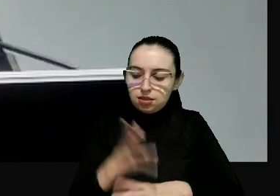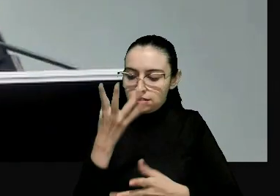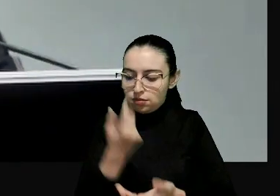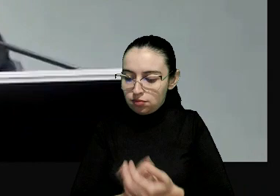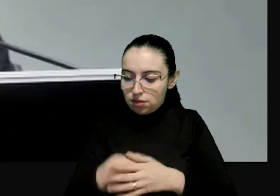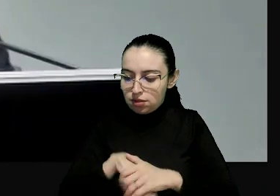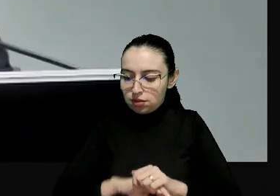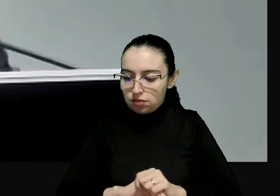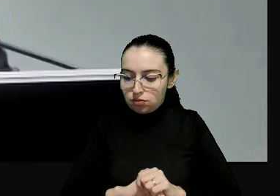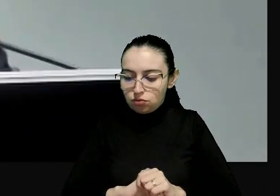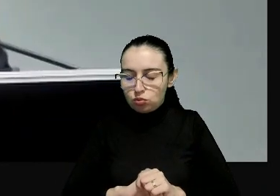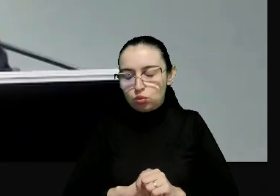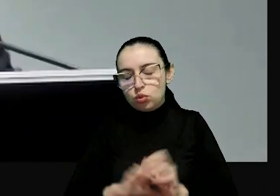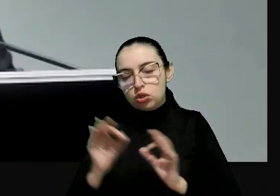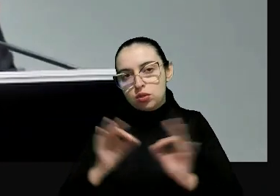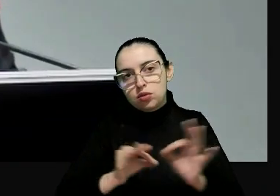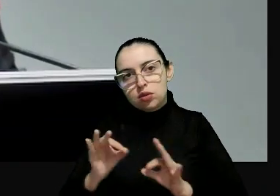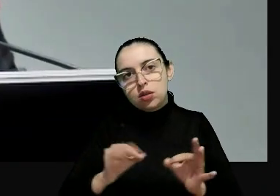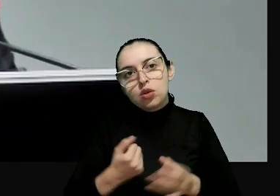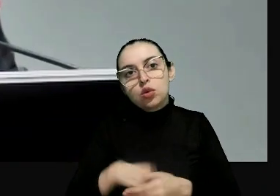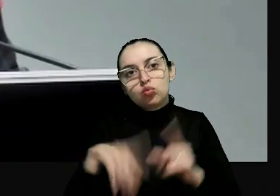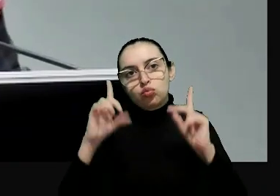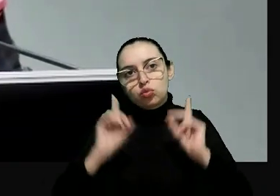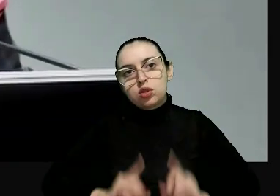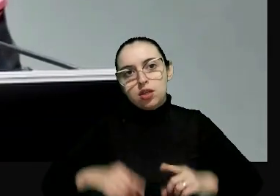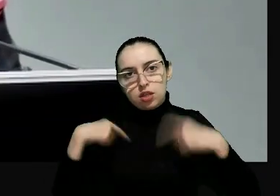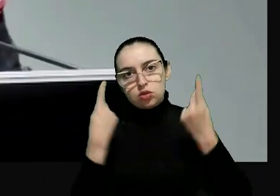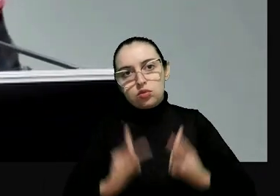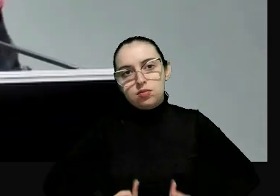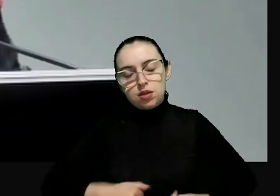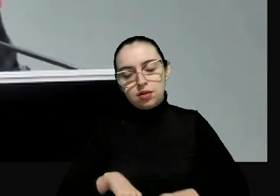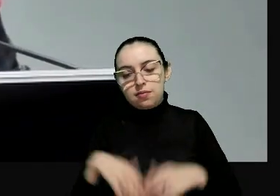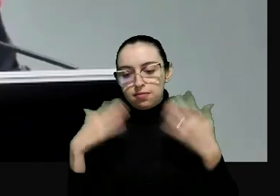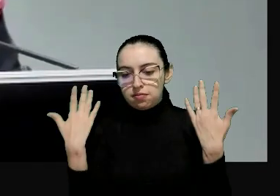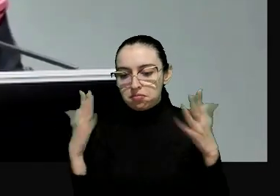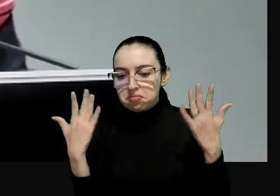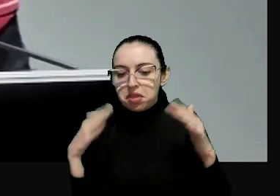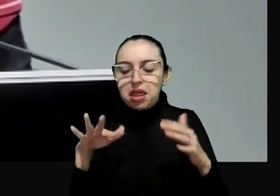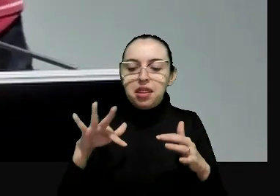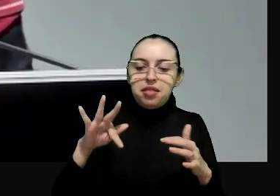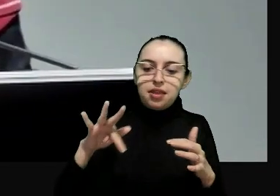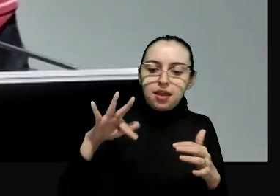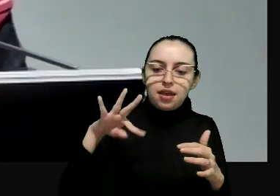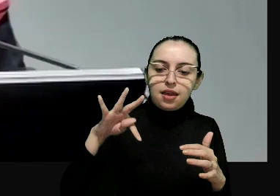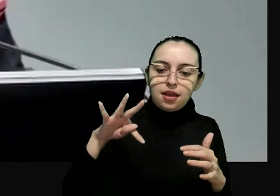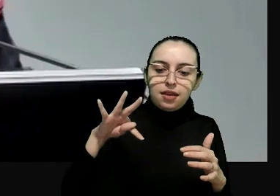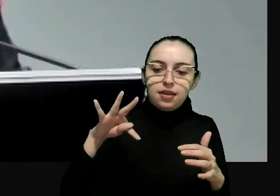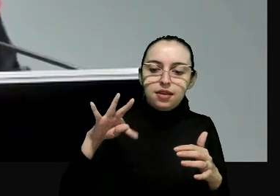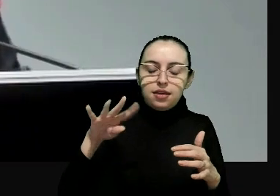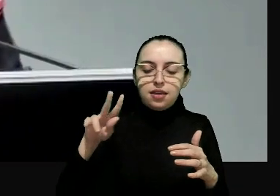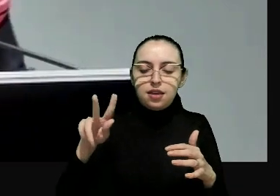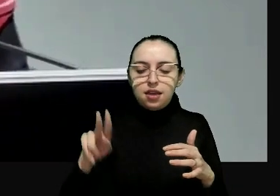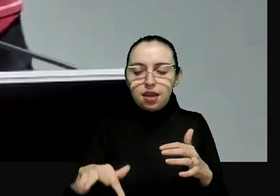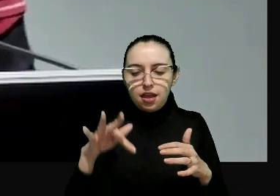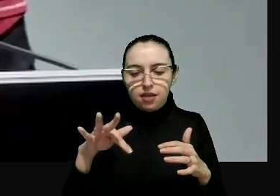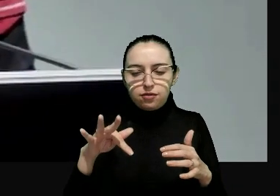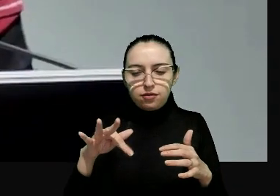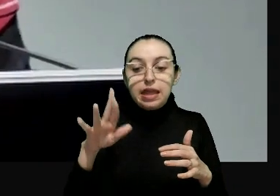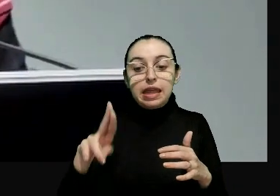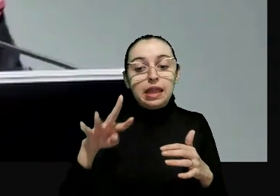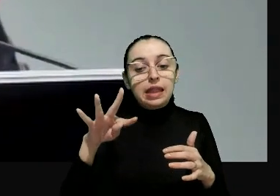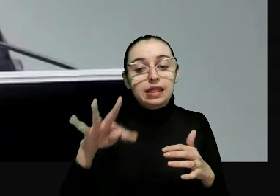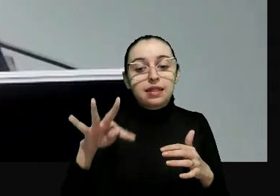adesão ao Pacto do Judiciário para os Direitos Humanos. Então, aplaudo o TRF3 por estar conosco